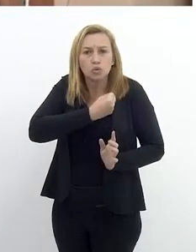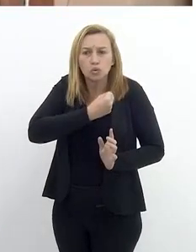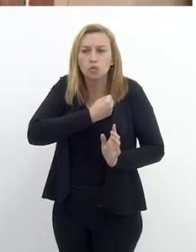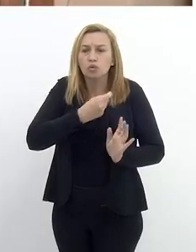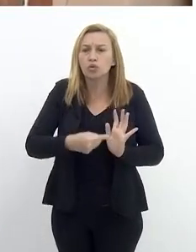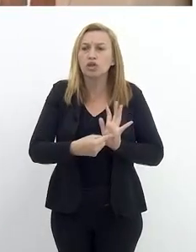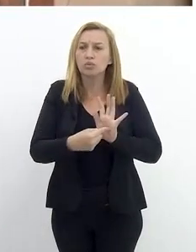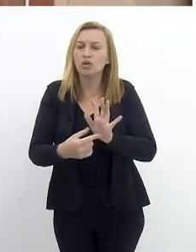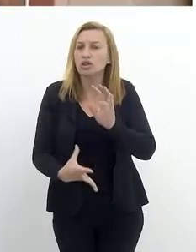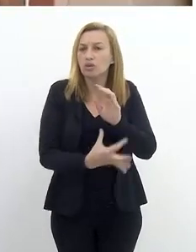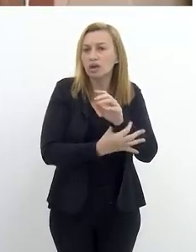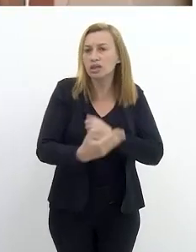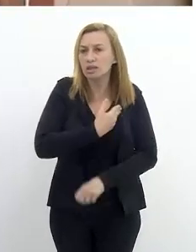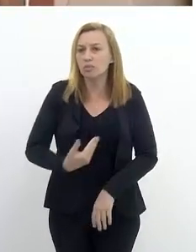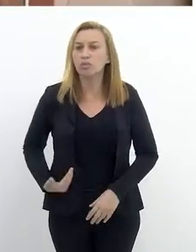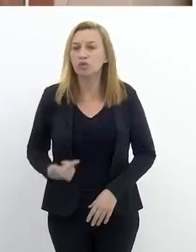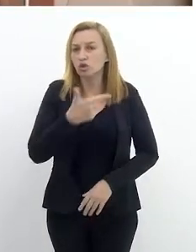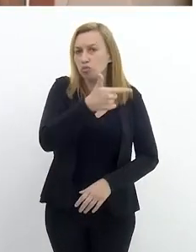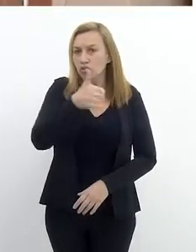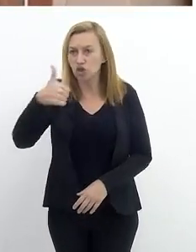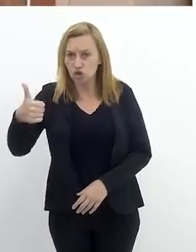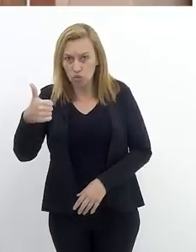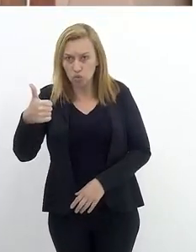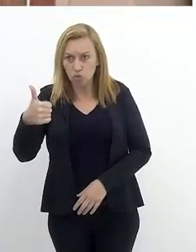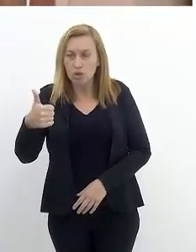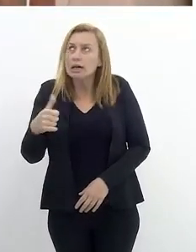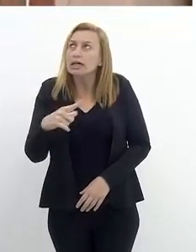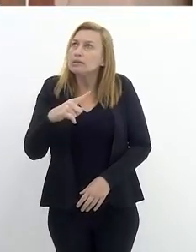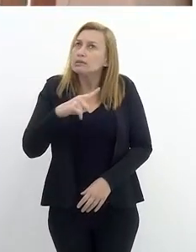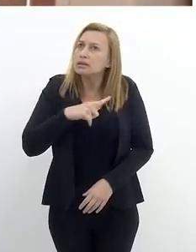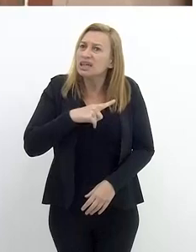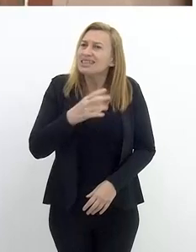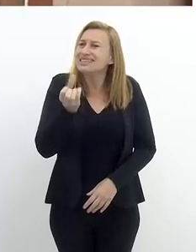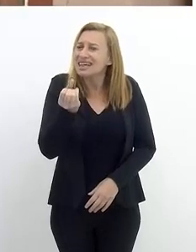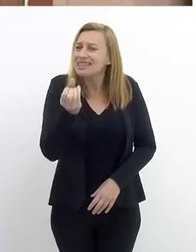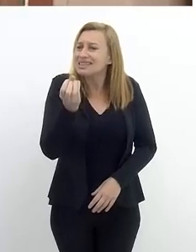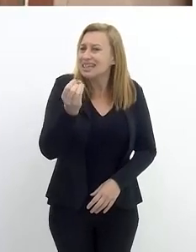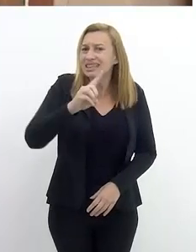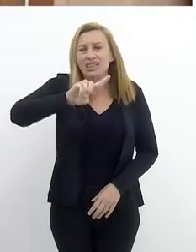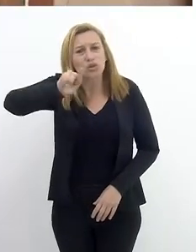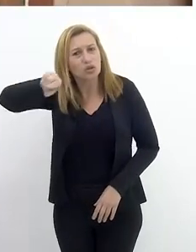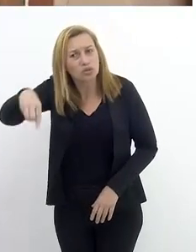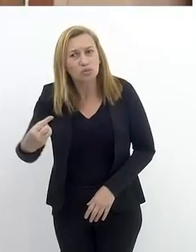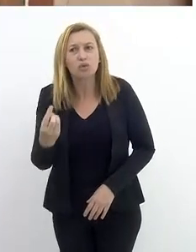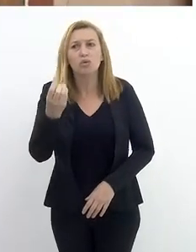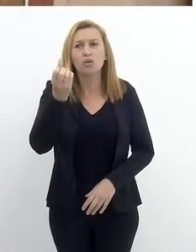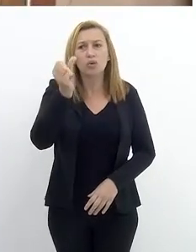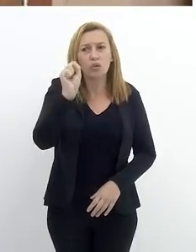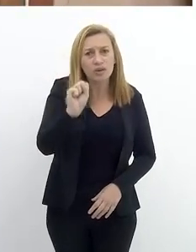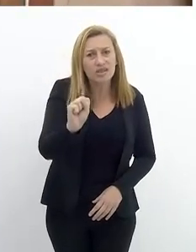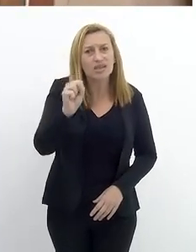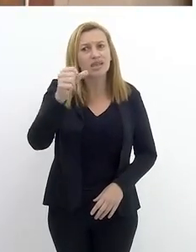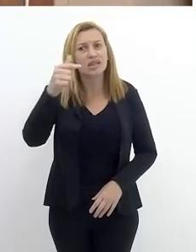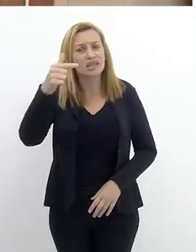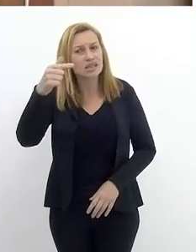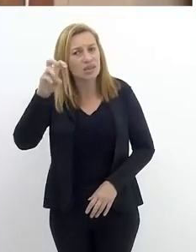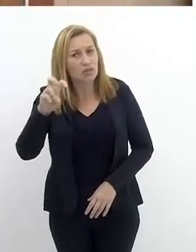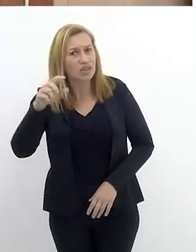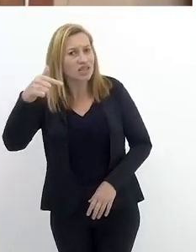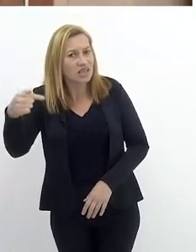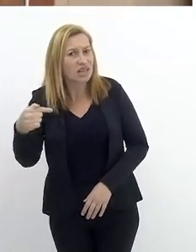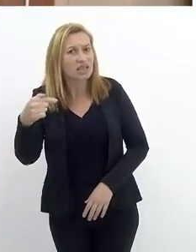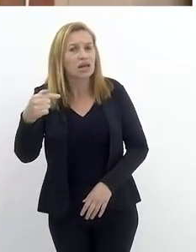Segurança Pública de 2021, existem 62.857